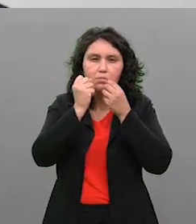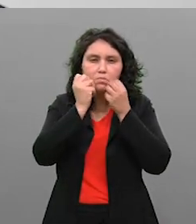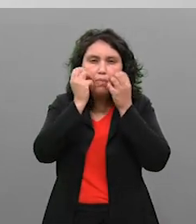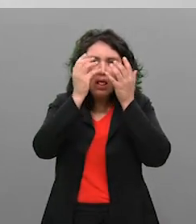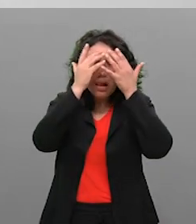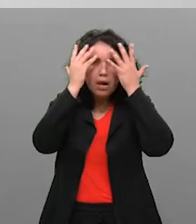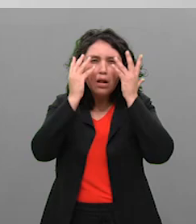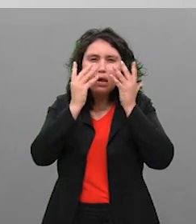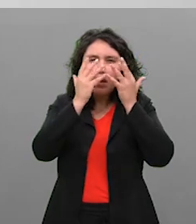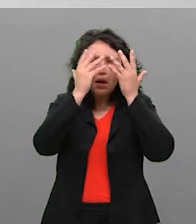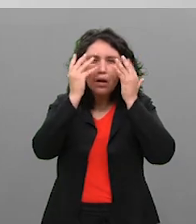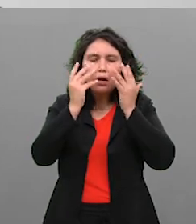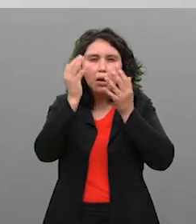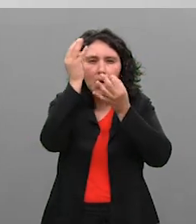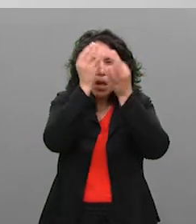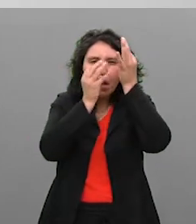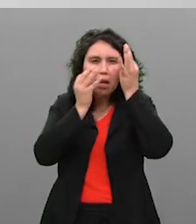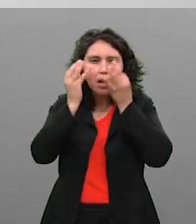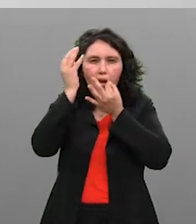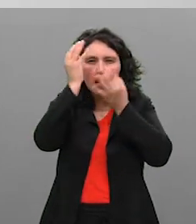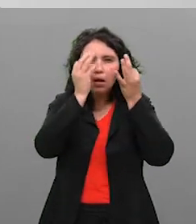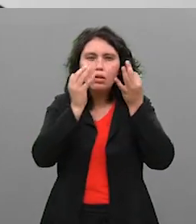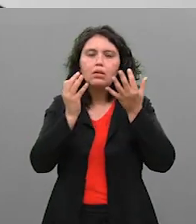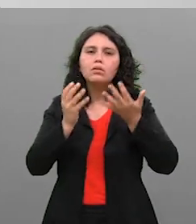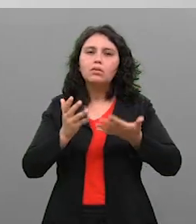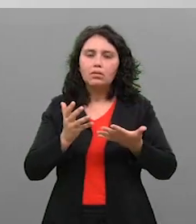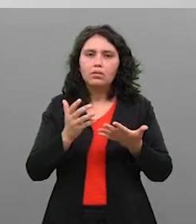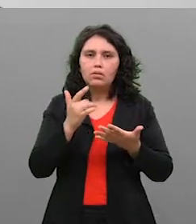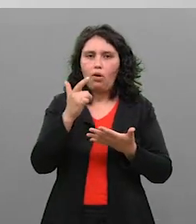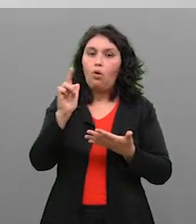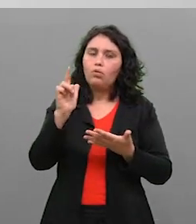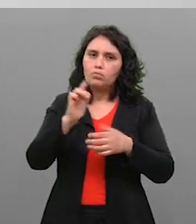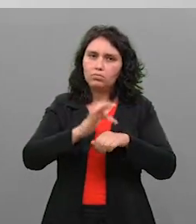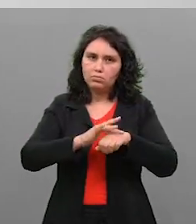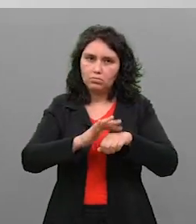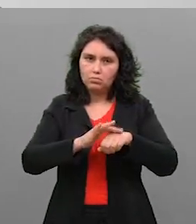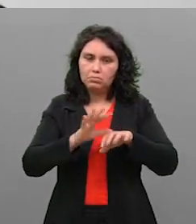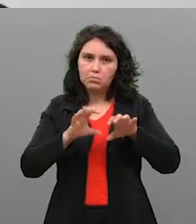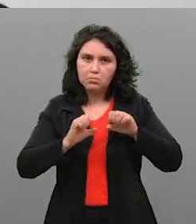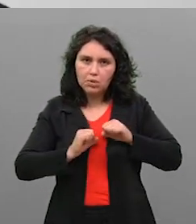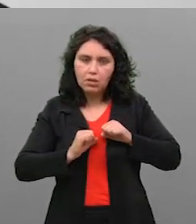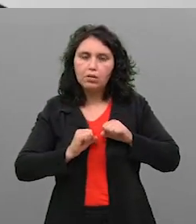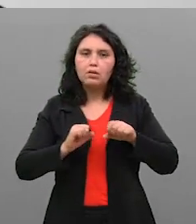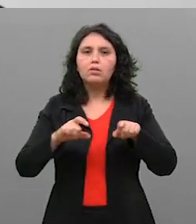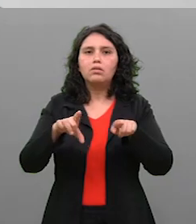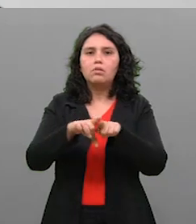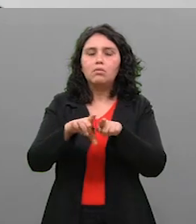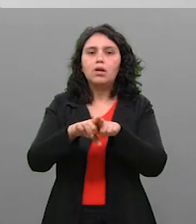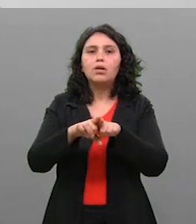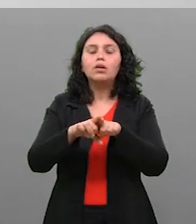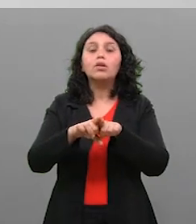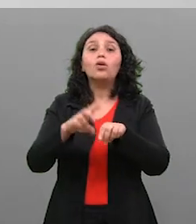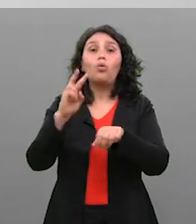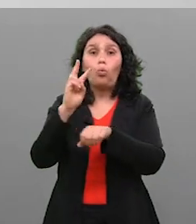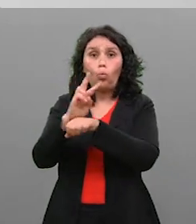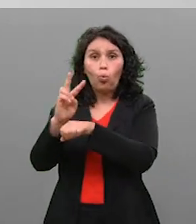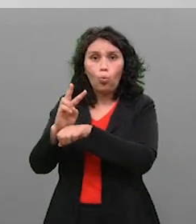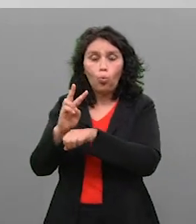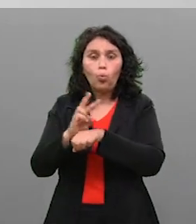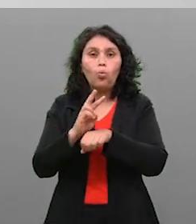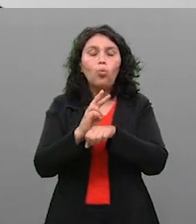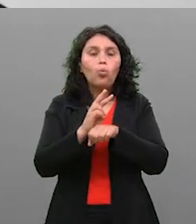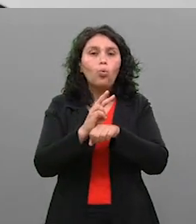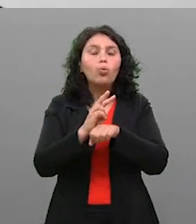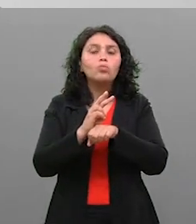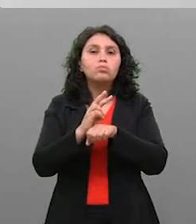que pode se alastrar para o restante do rosto e outras intercorrências também. O cuidado com o curativo, que